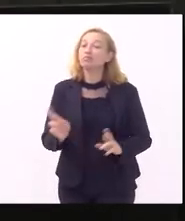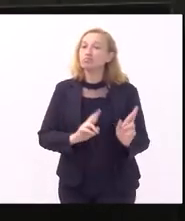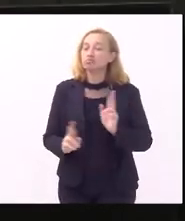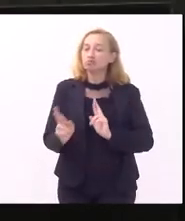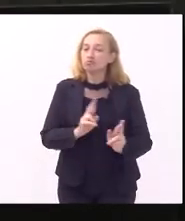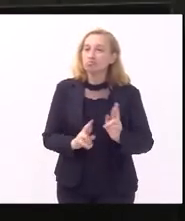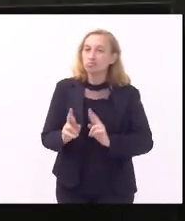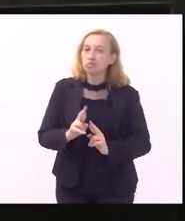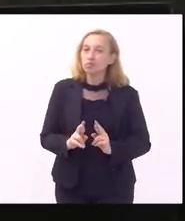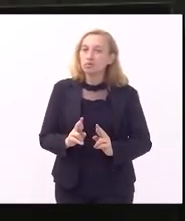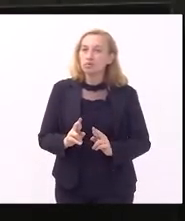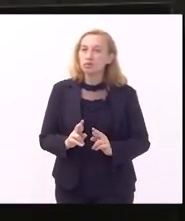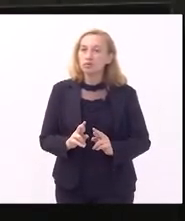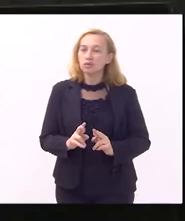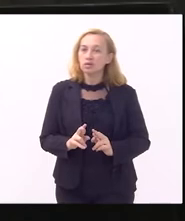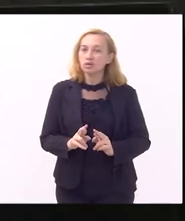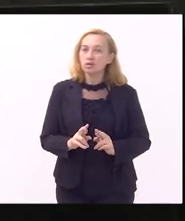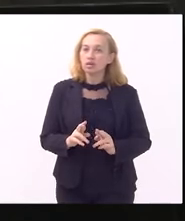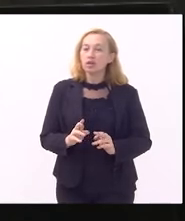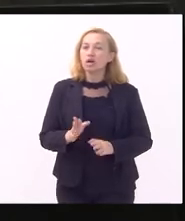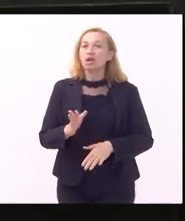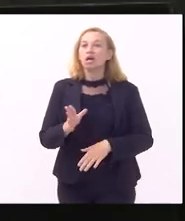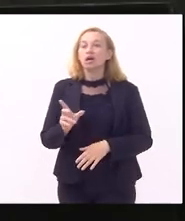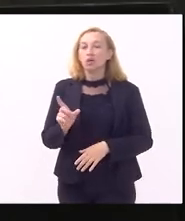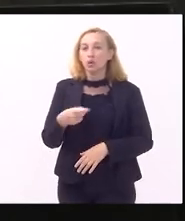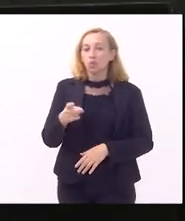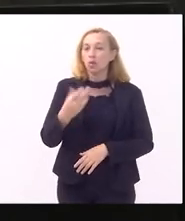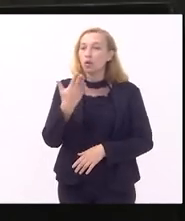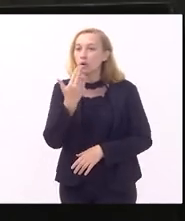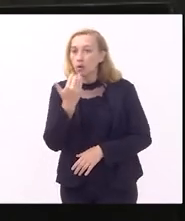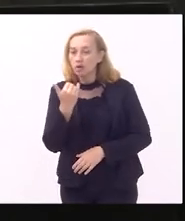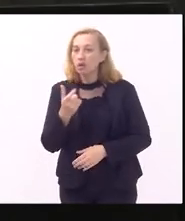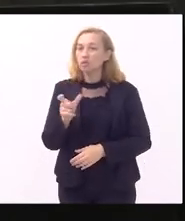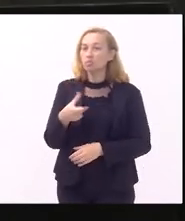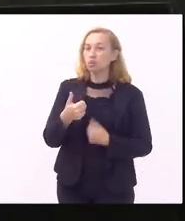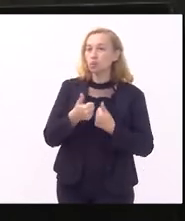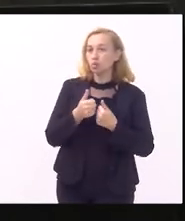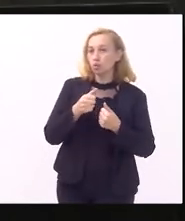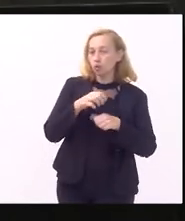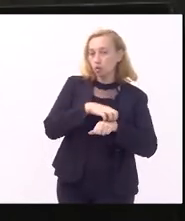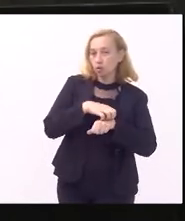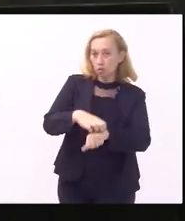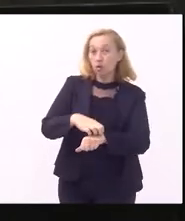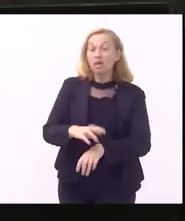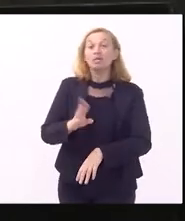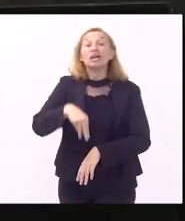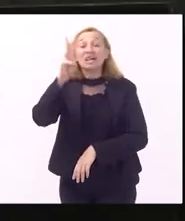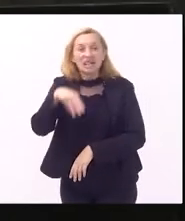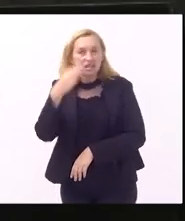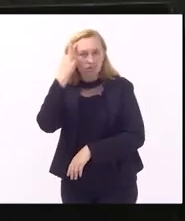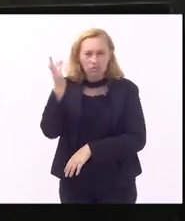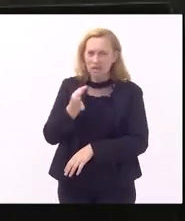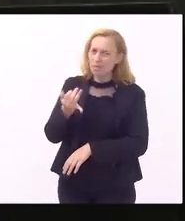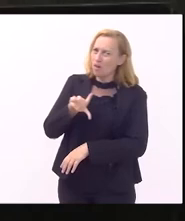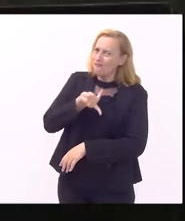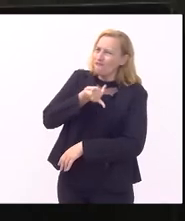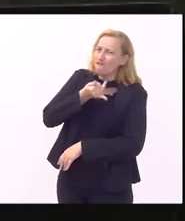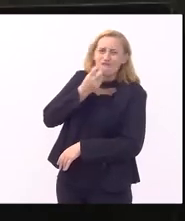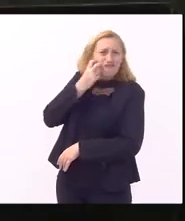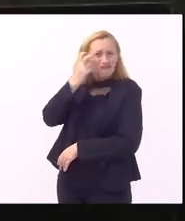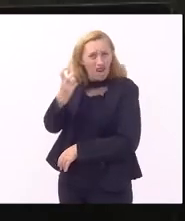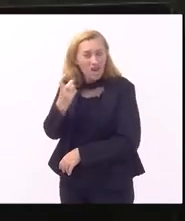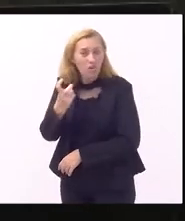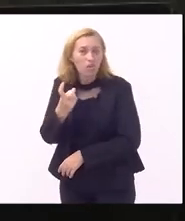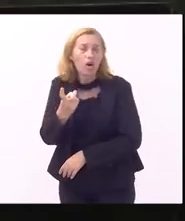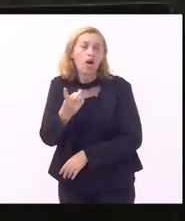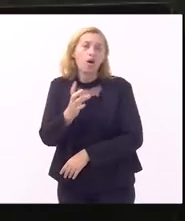ao auxílio alimentação e ao vale transporte porque para quem não sabe chega a ser uma vergonha o que o